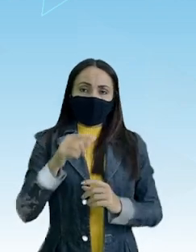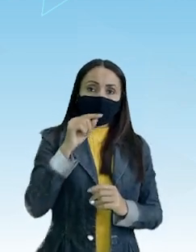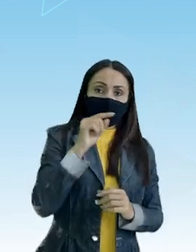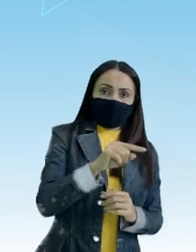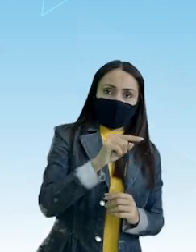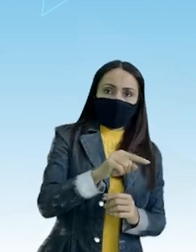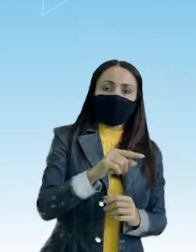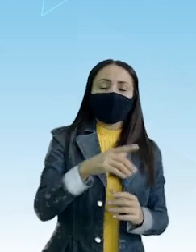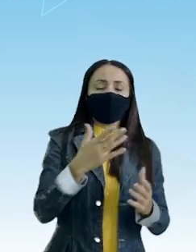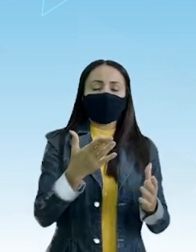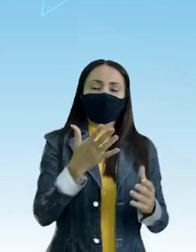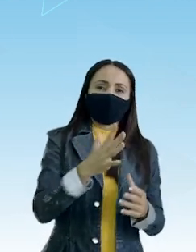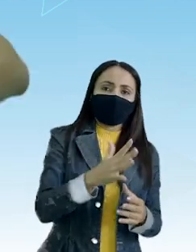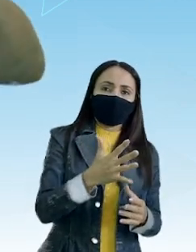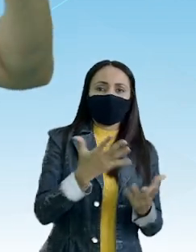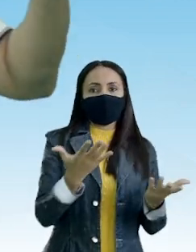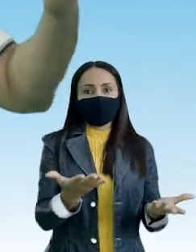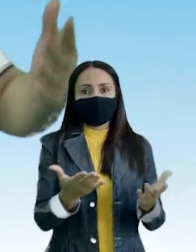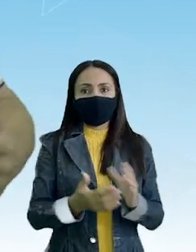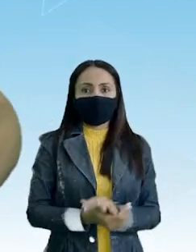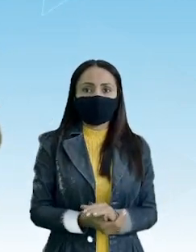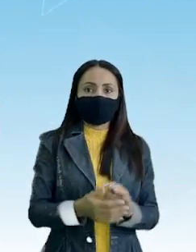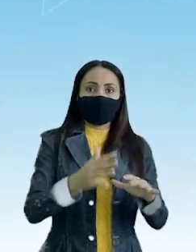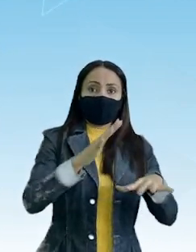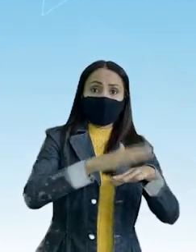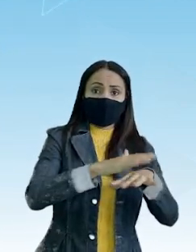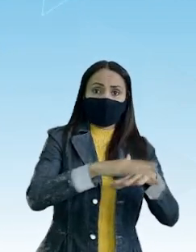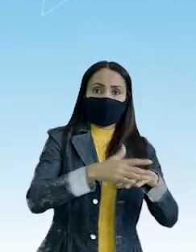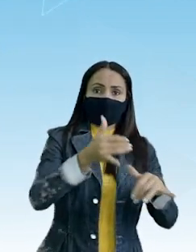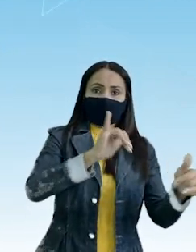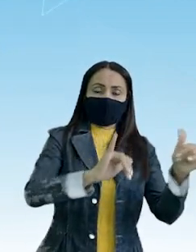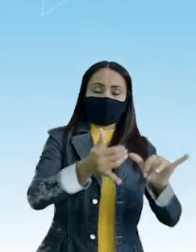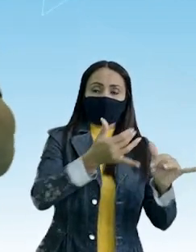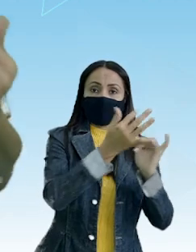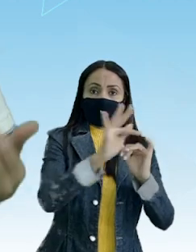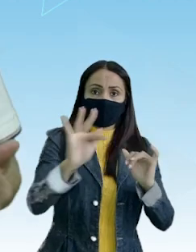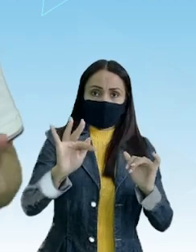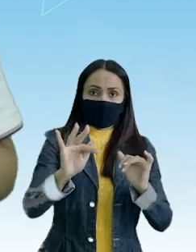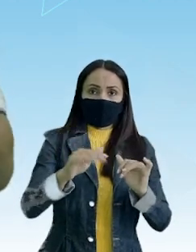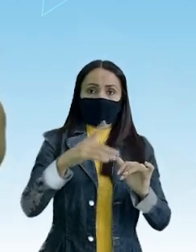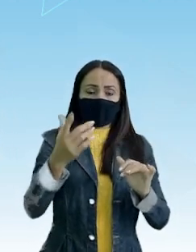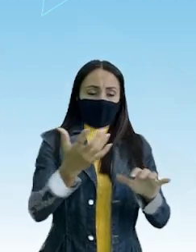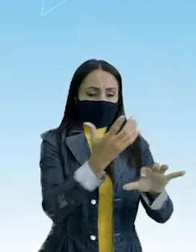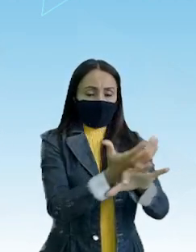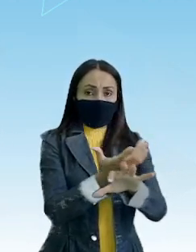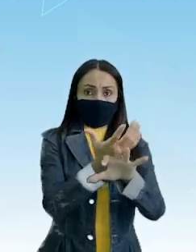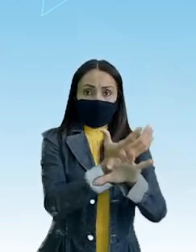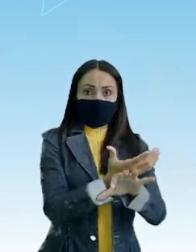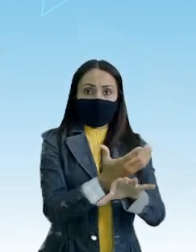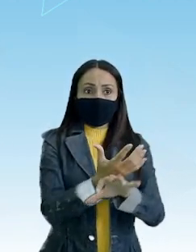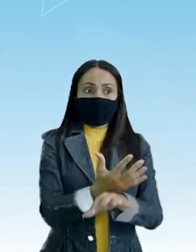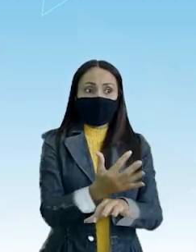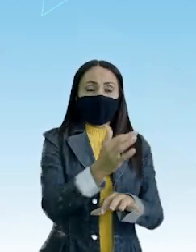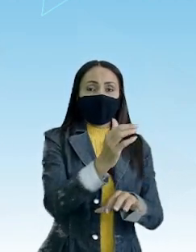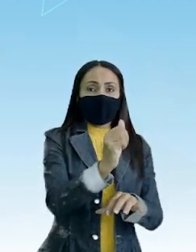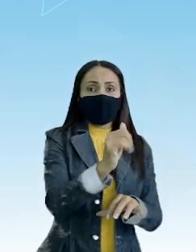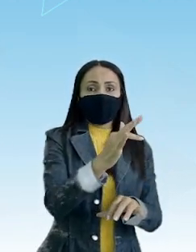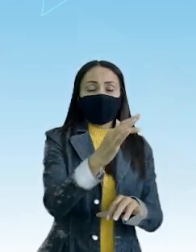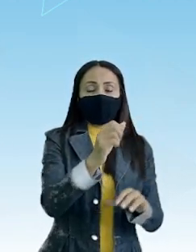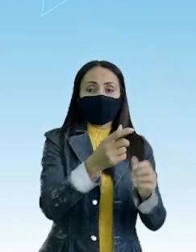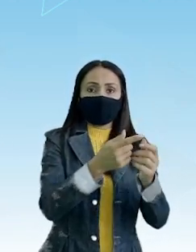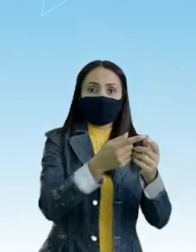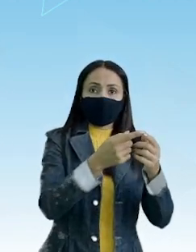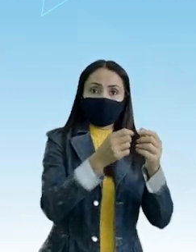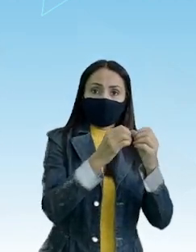É mais ou menos isso Matemática Química e física São disciplinas Afins Junto